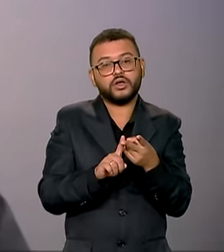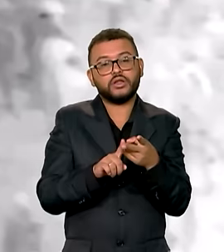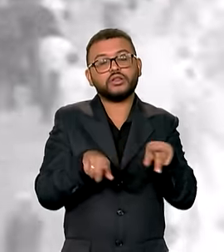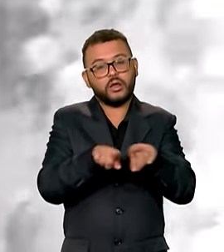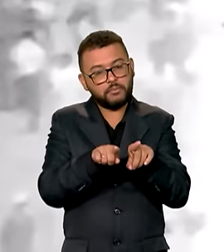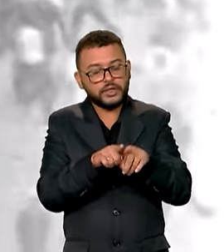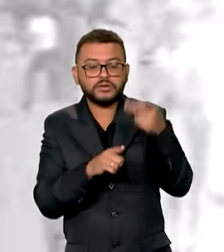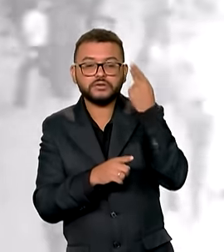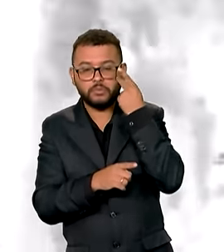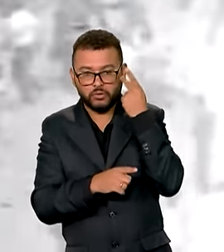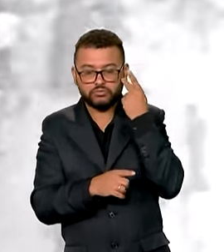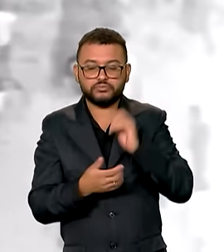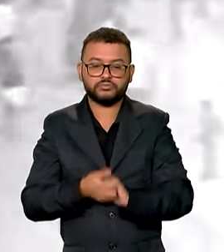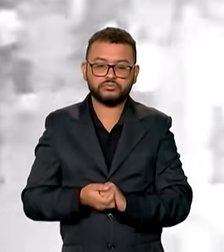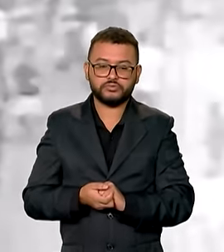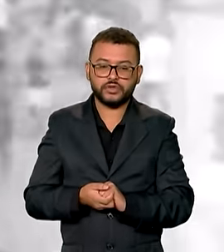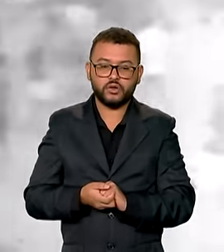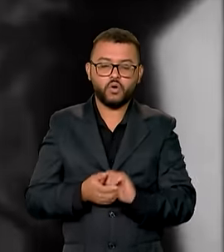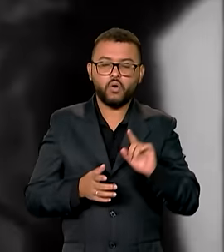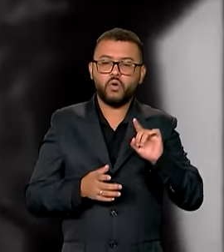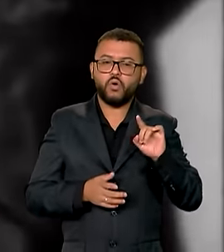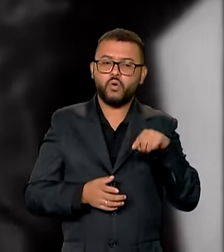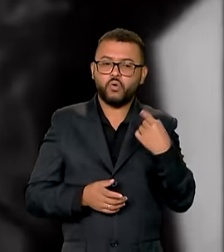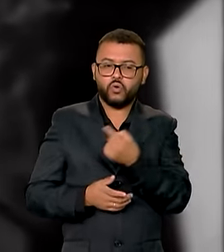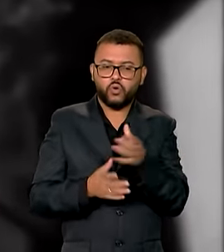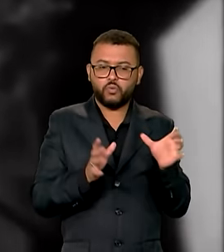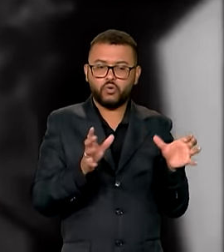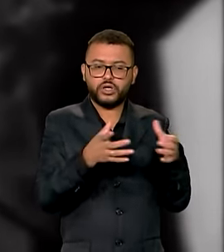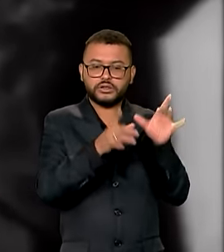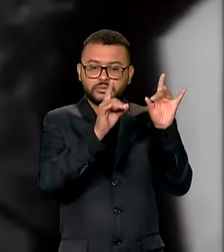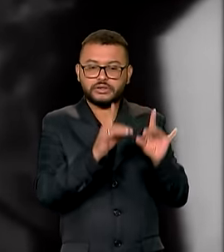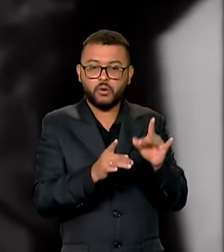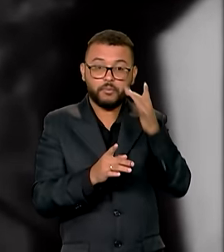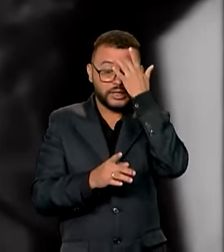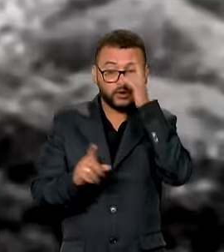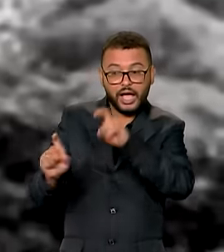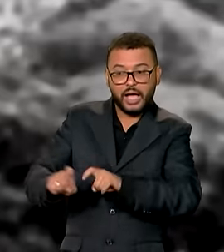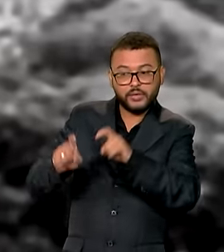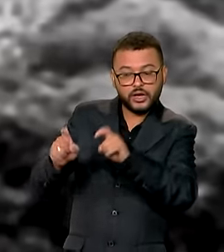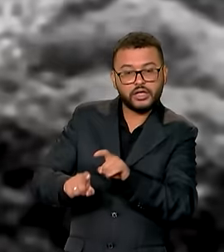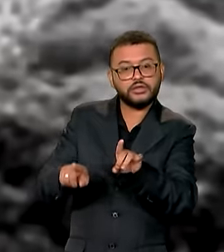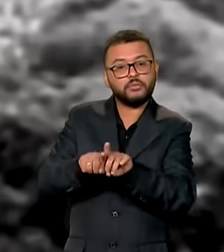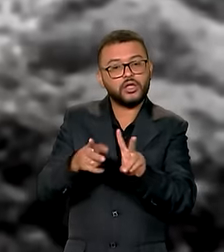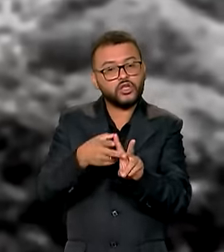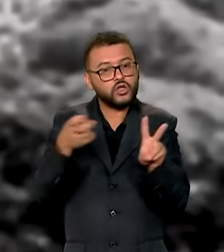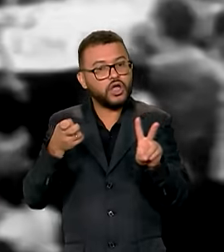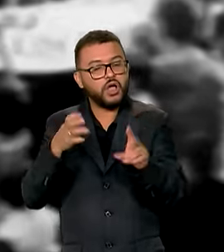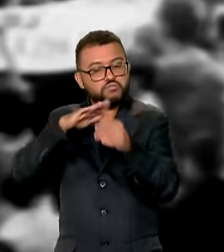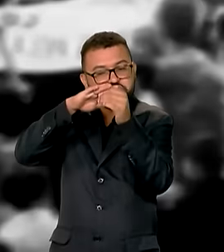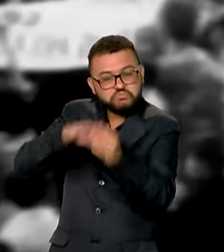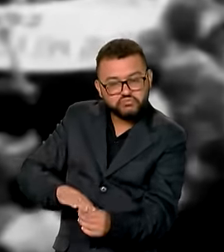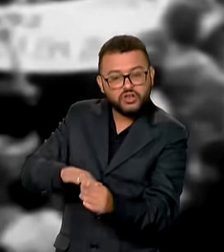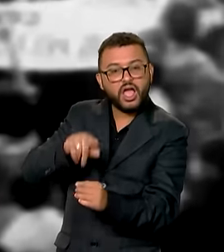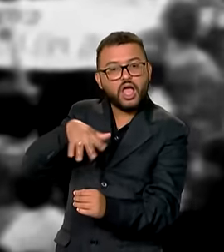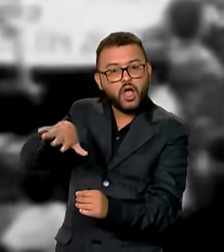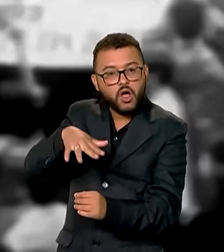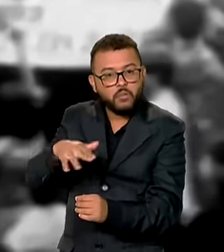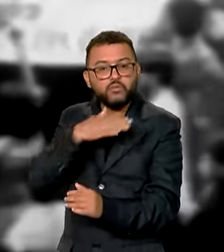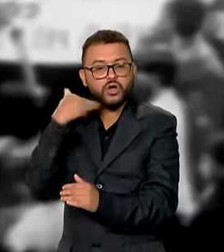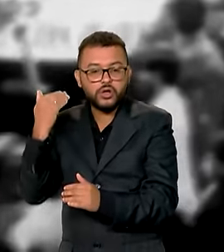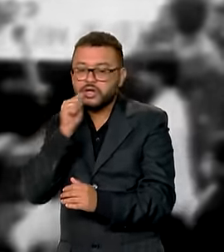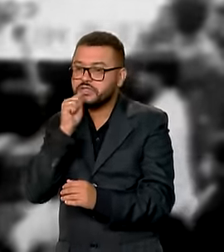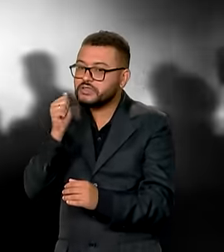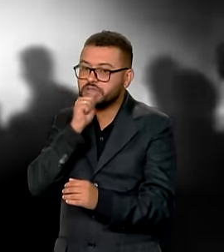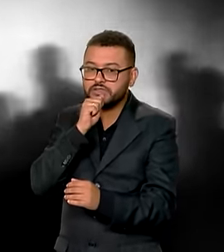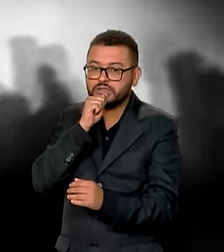A comissão também deve investigar os casos de camponeses e indígenas alvos de repressão que até hoje não foram